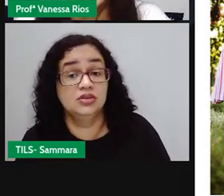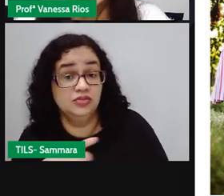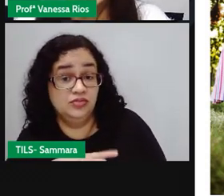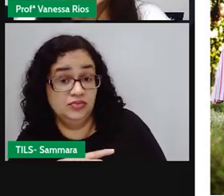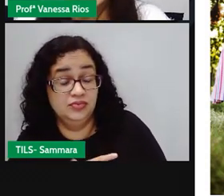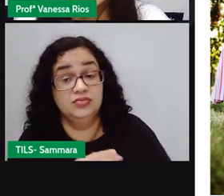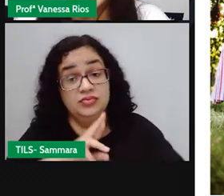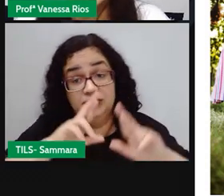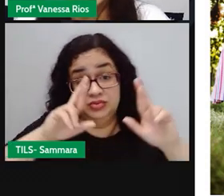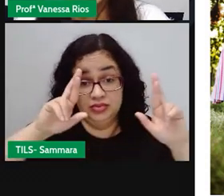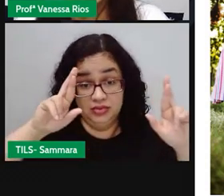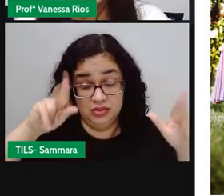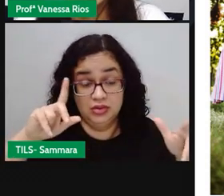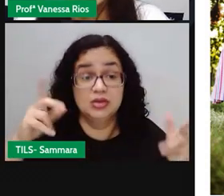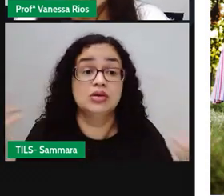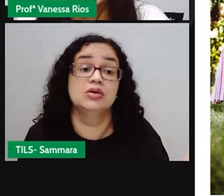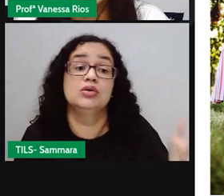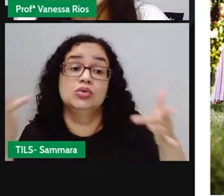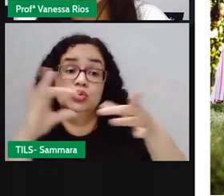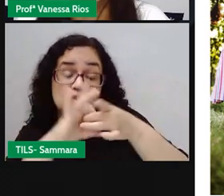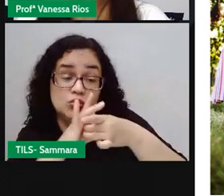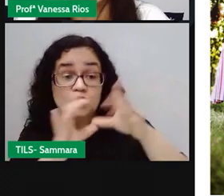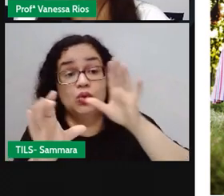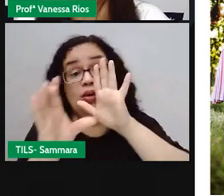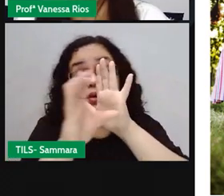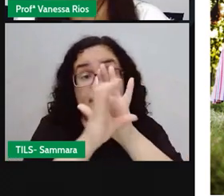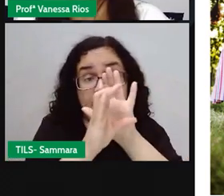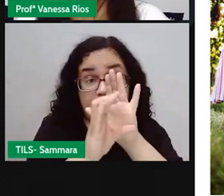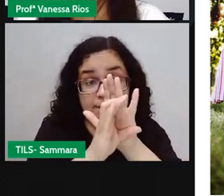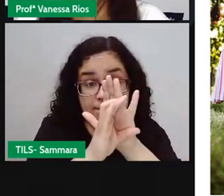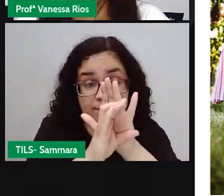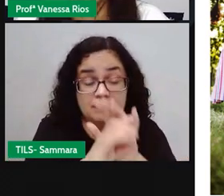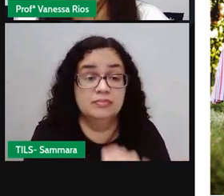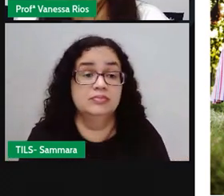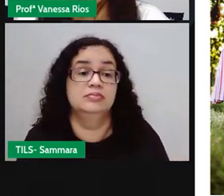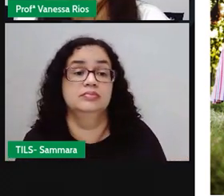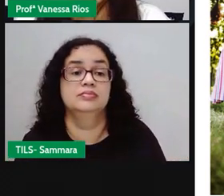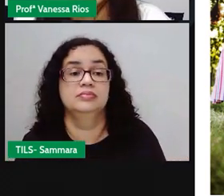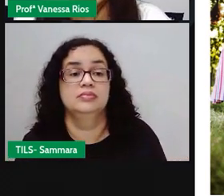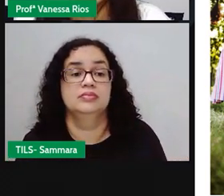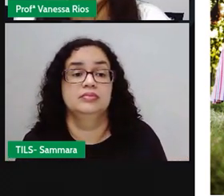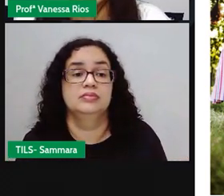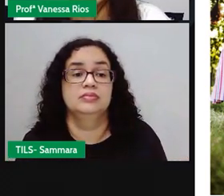Possuem variantes de acordo com a comunidade que pratica. Olha só,